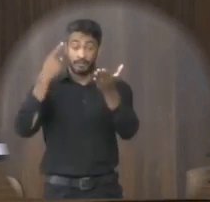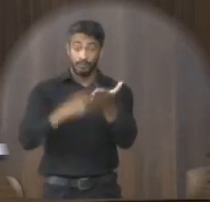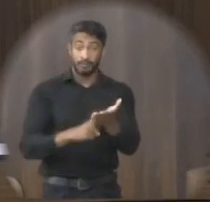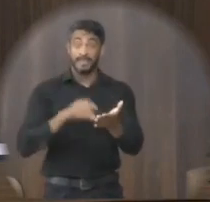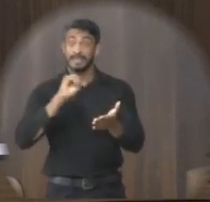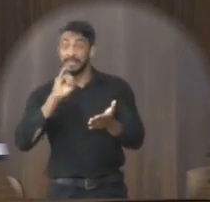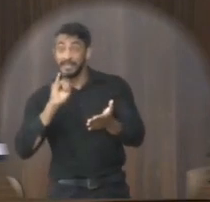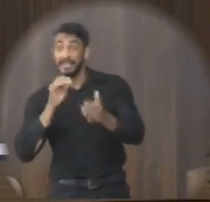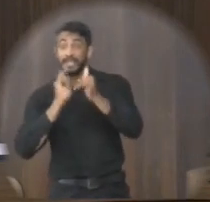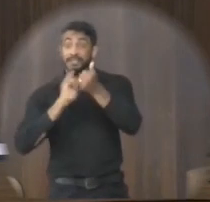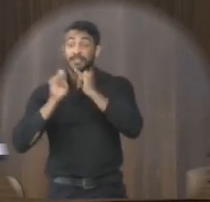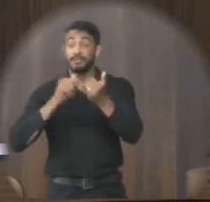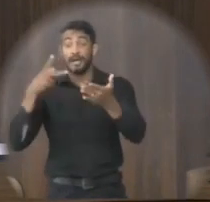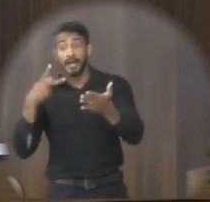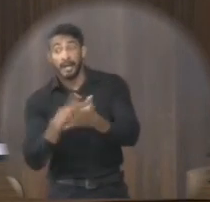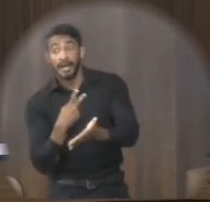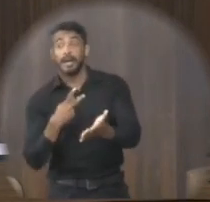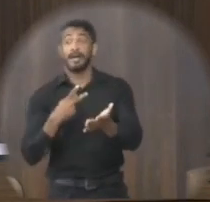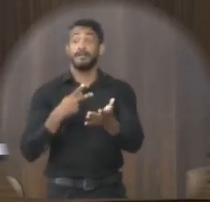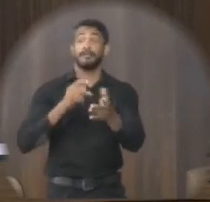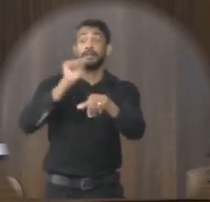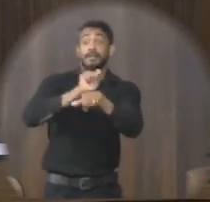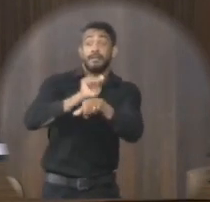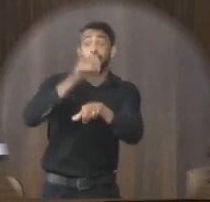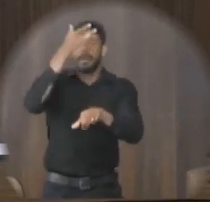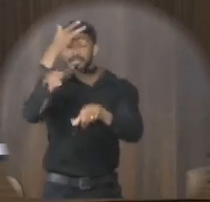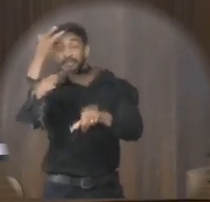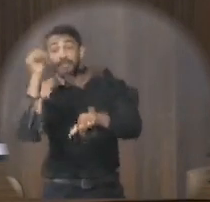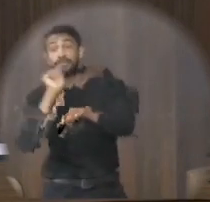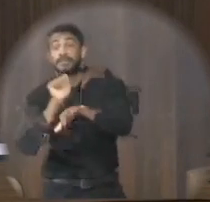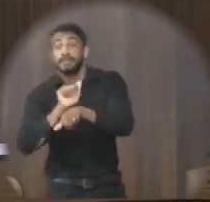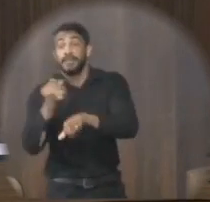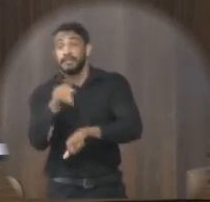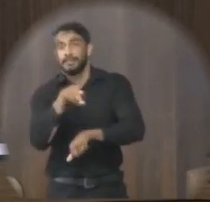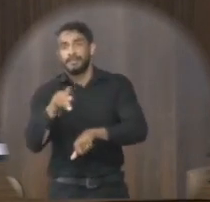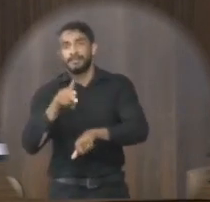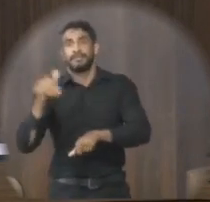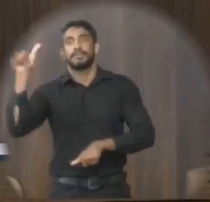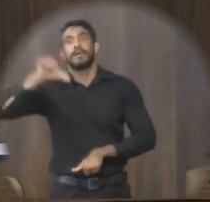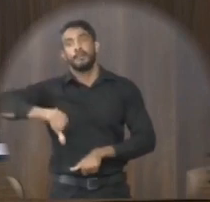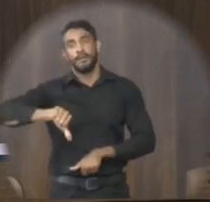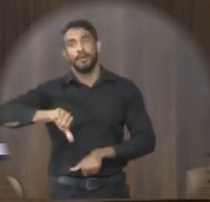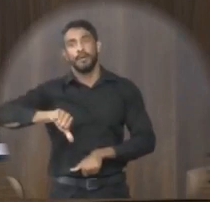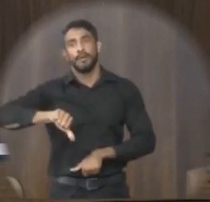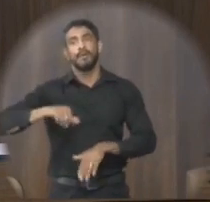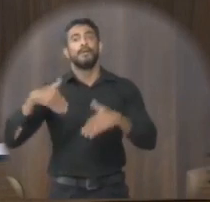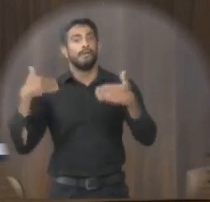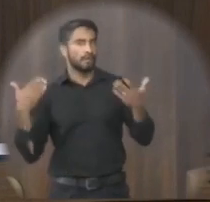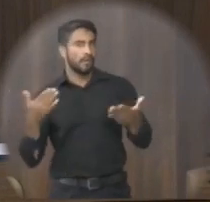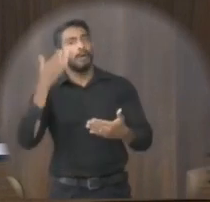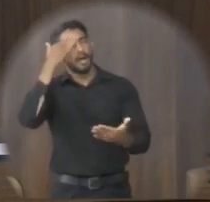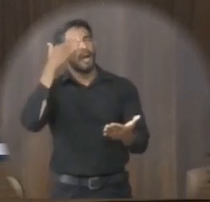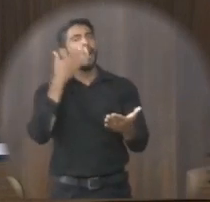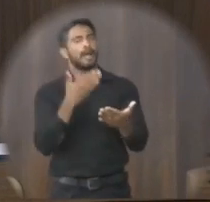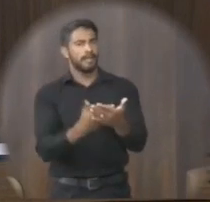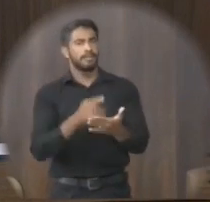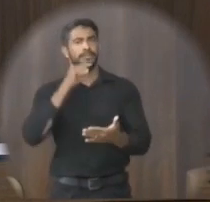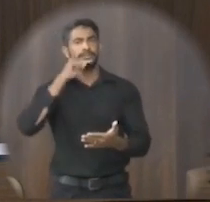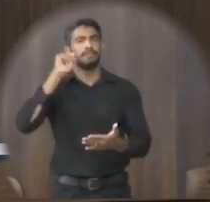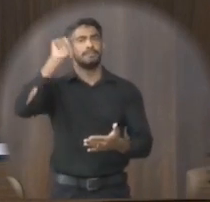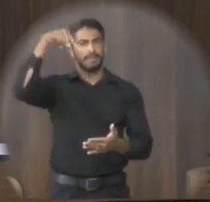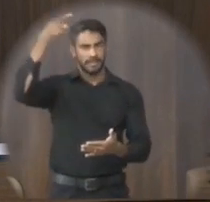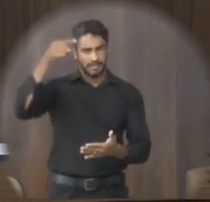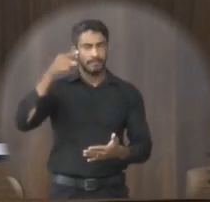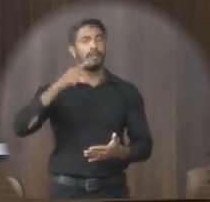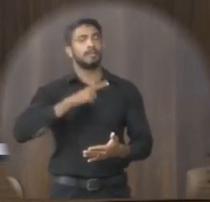divulgar coisa errada e cria-se uma expectativa nesses professores é pior então acredito que na próxima semana